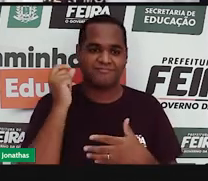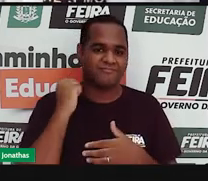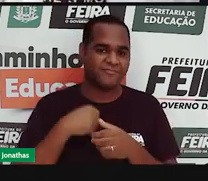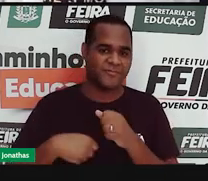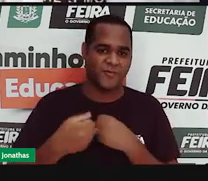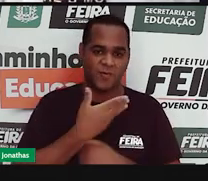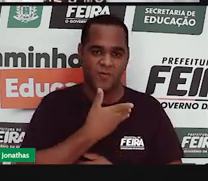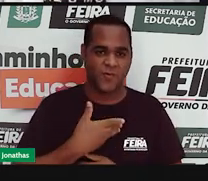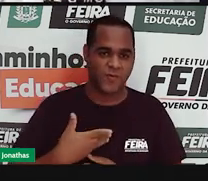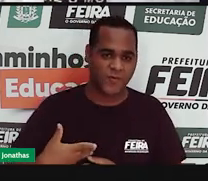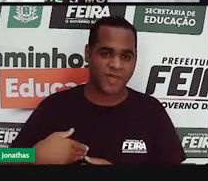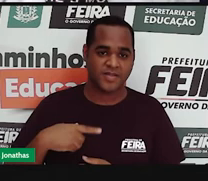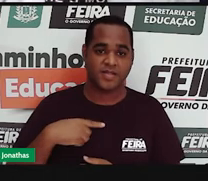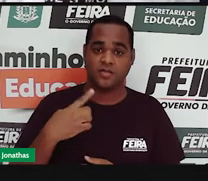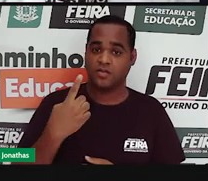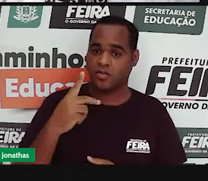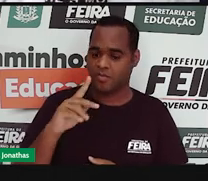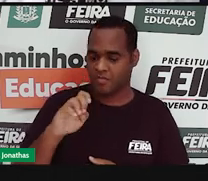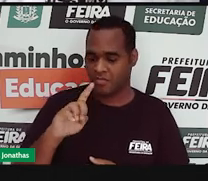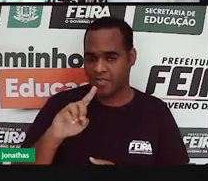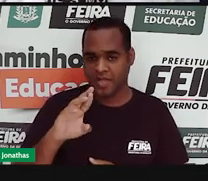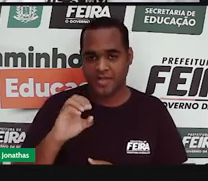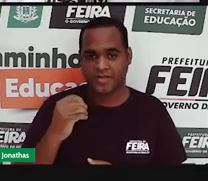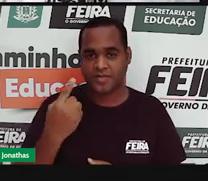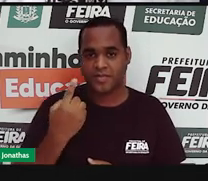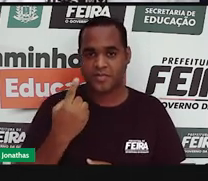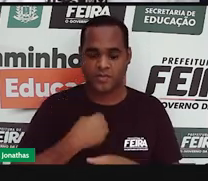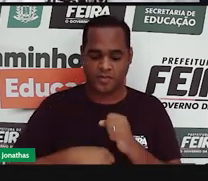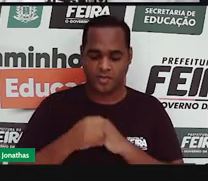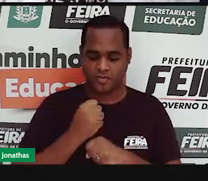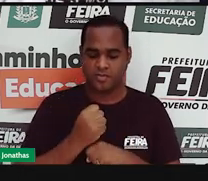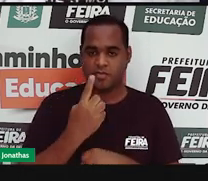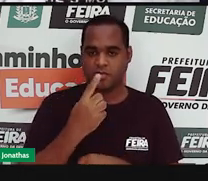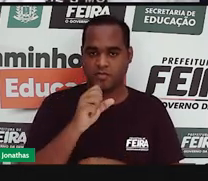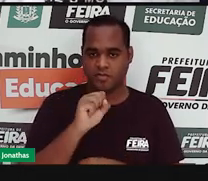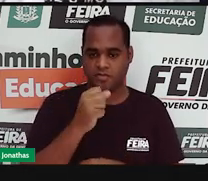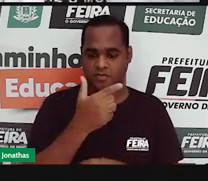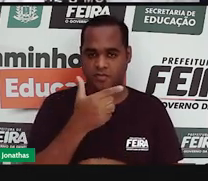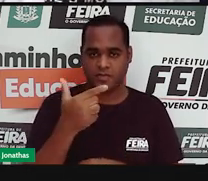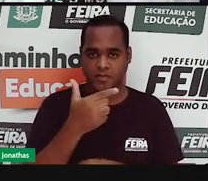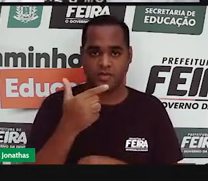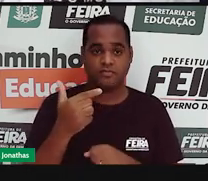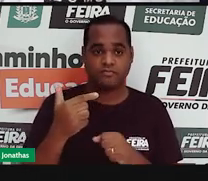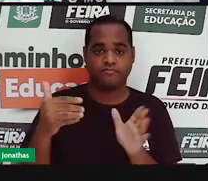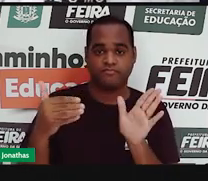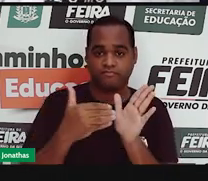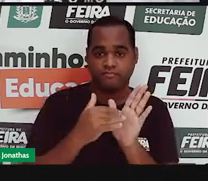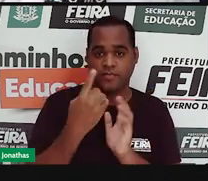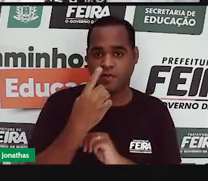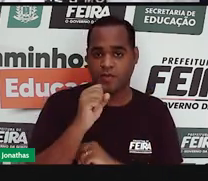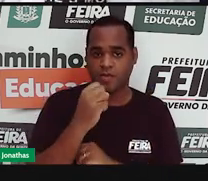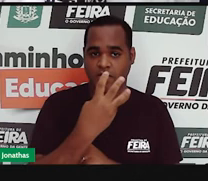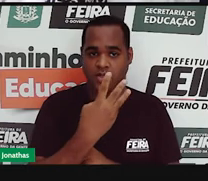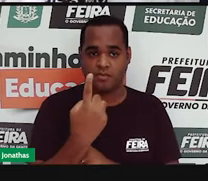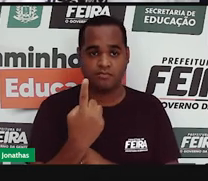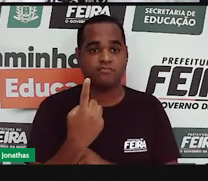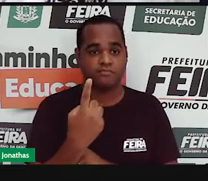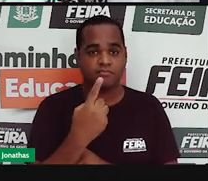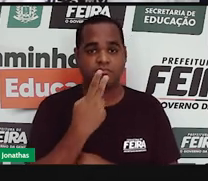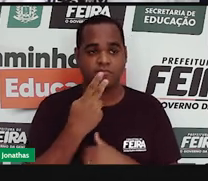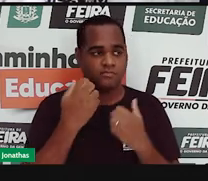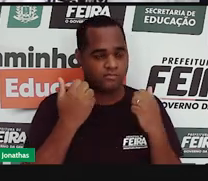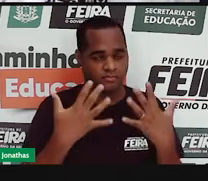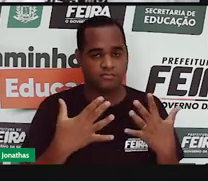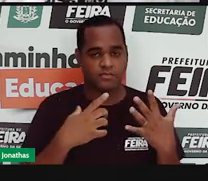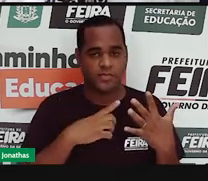Pedro I, ele vai de 1822 até 1831. Ele aprova uma constituição,